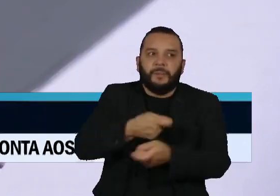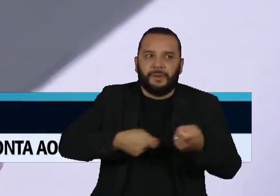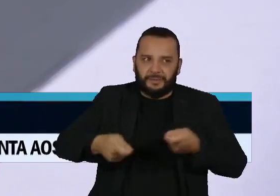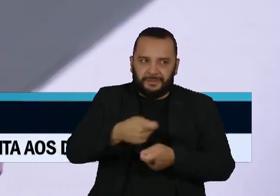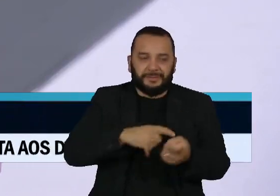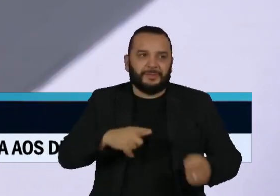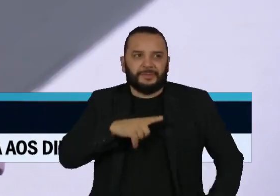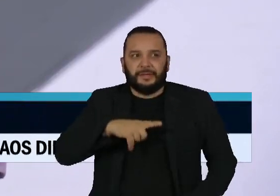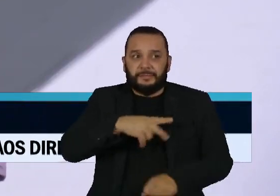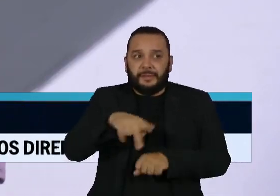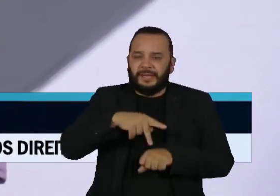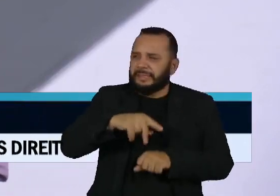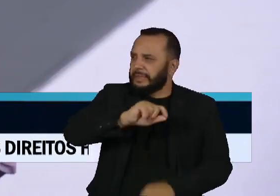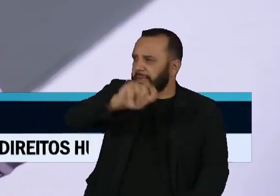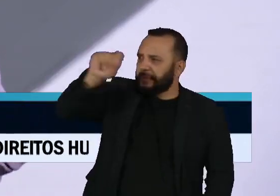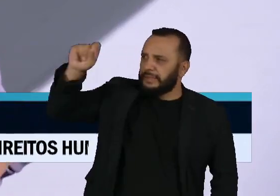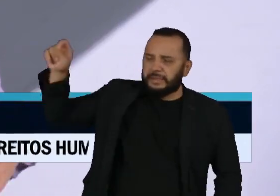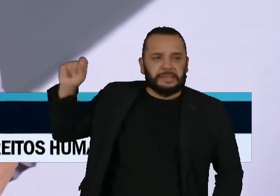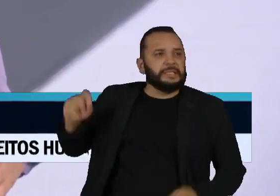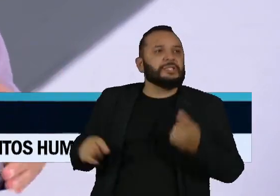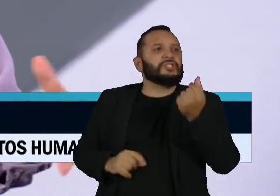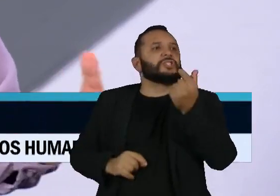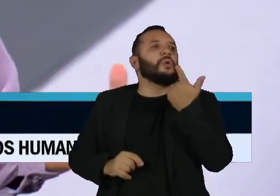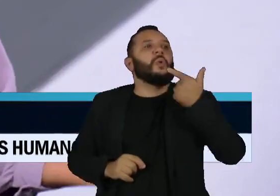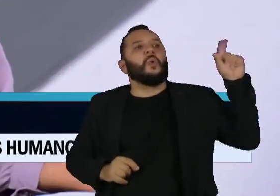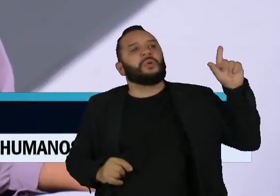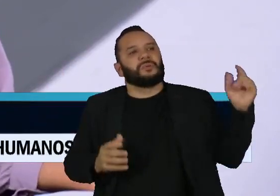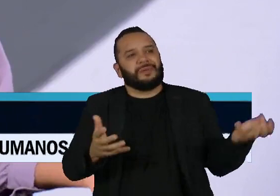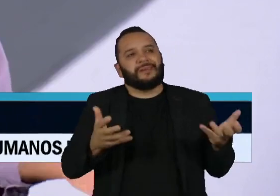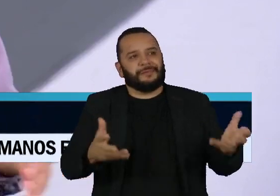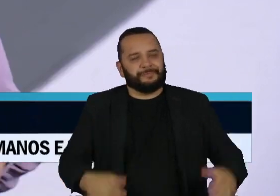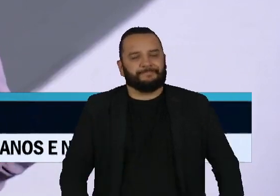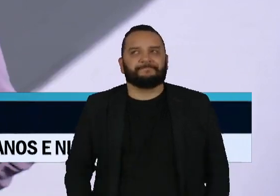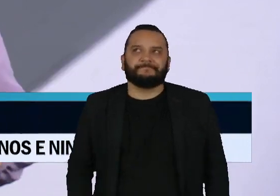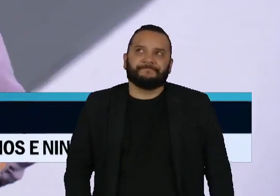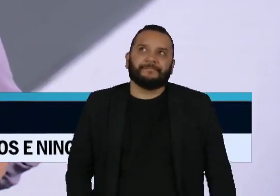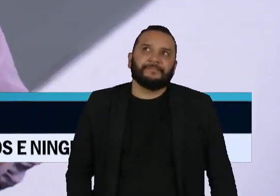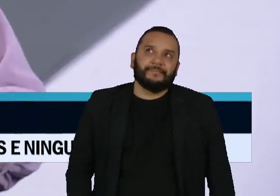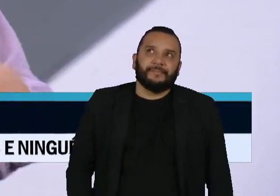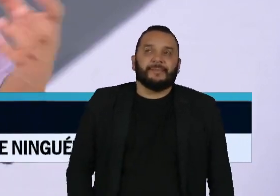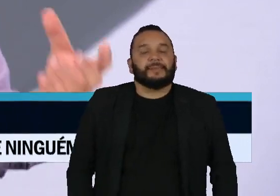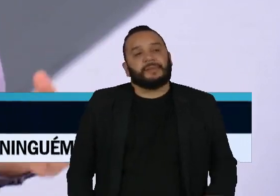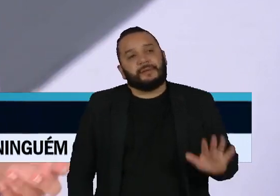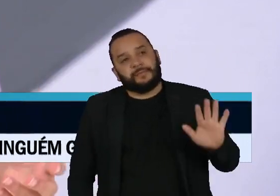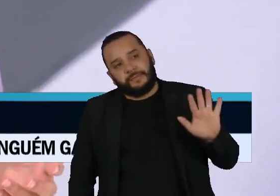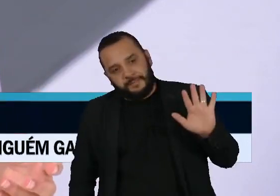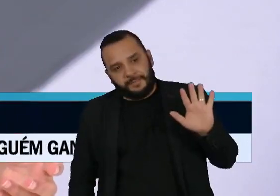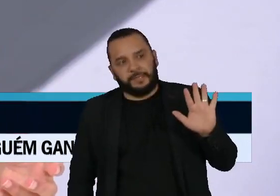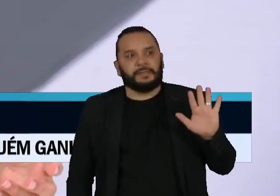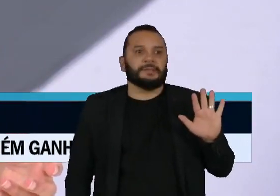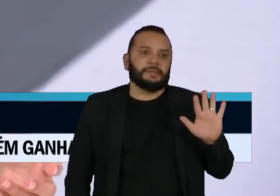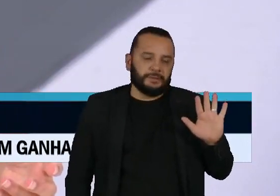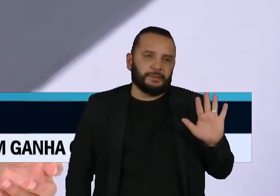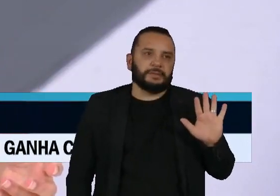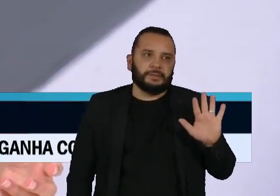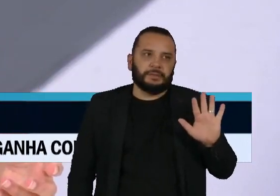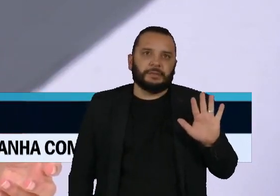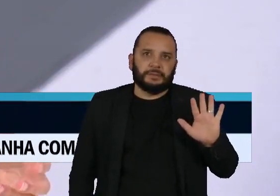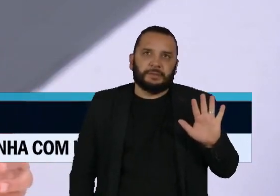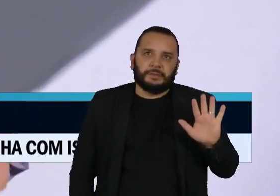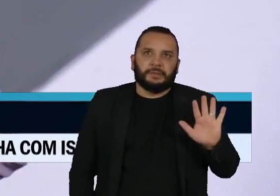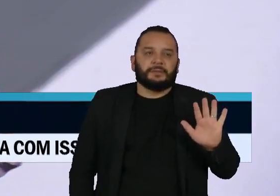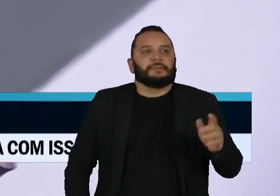países têm buscado alternativas, mas ela é não só estruturalmente em termos de